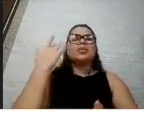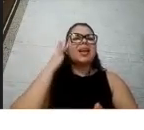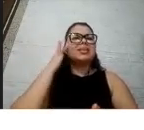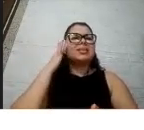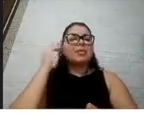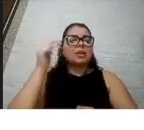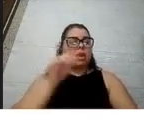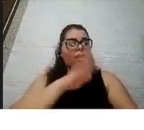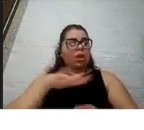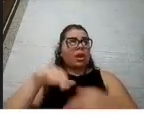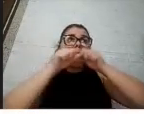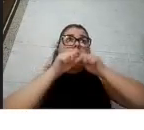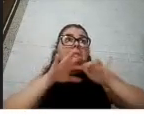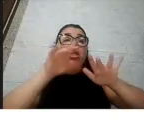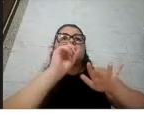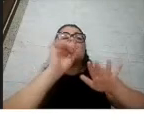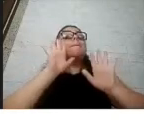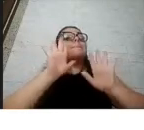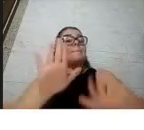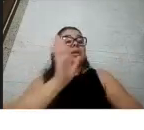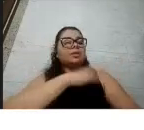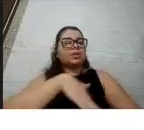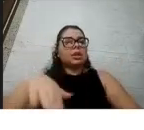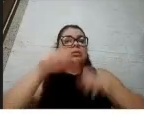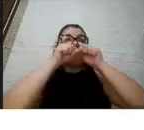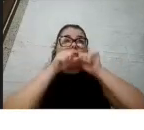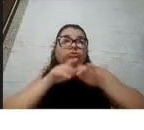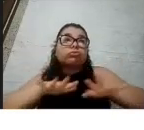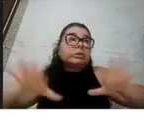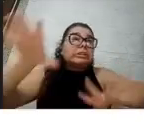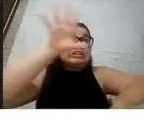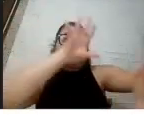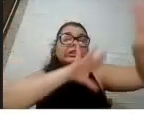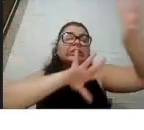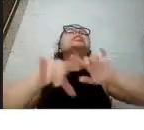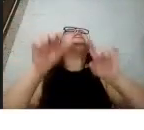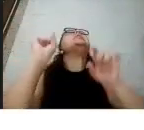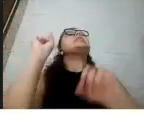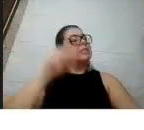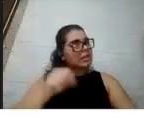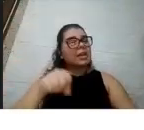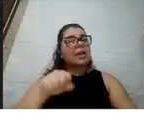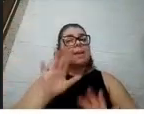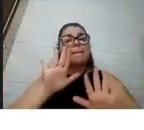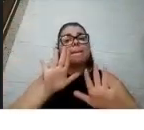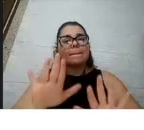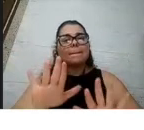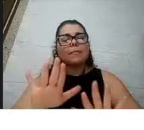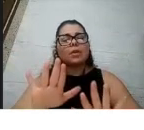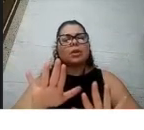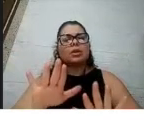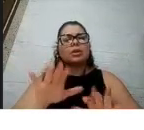vírus, a gente já sabe hoje que transmitem sim os vírus, né, as crianças transmitem os vírus, mas transmite muito,